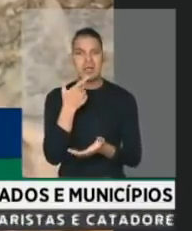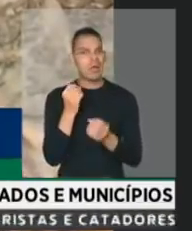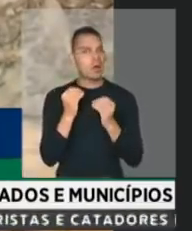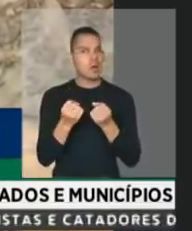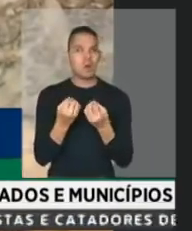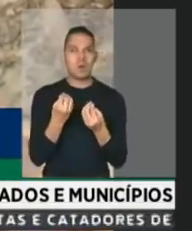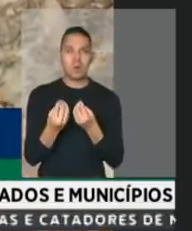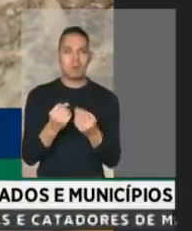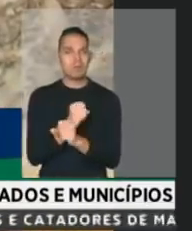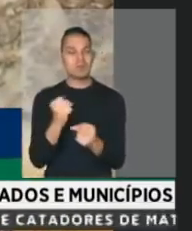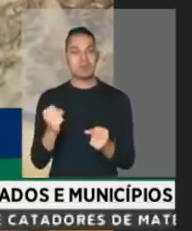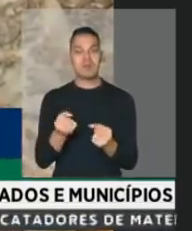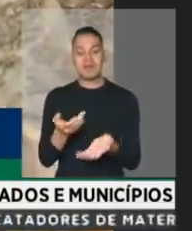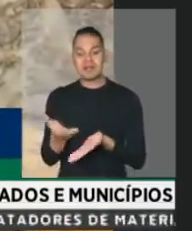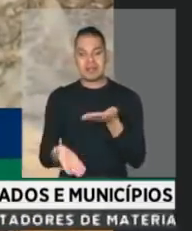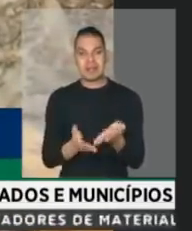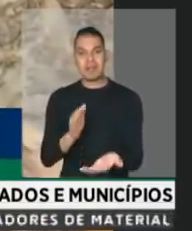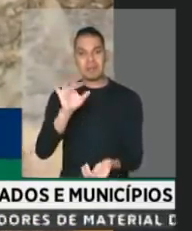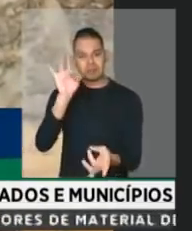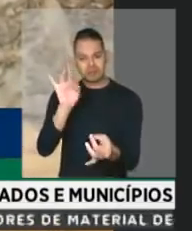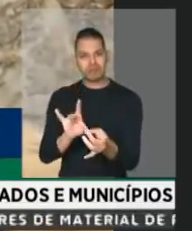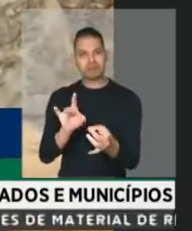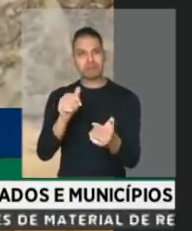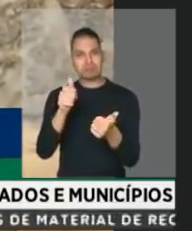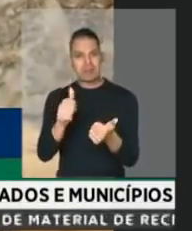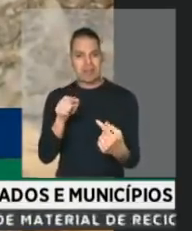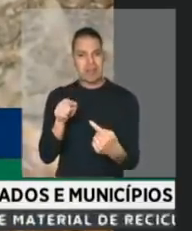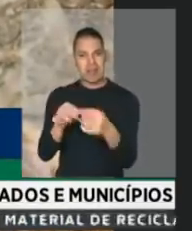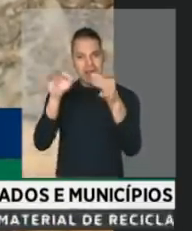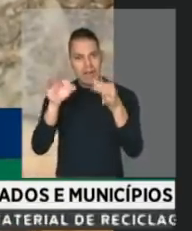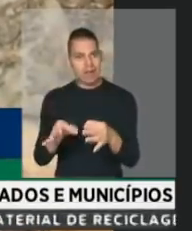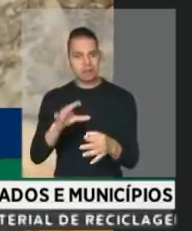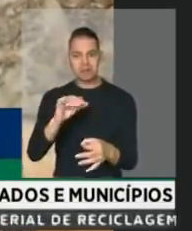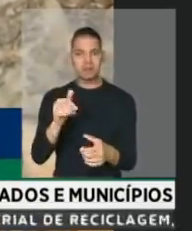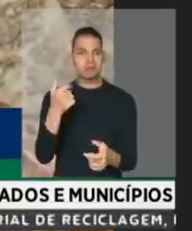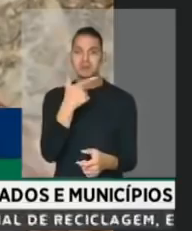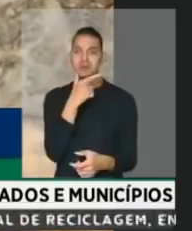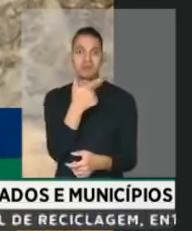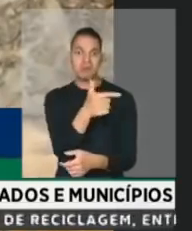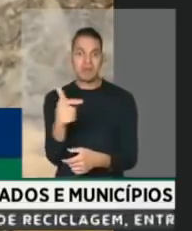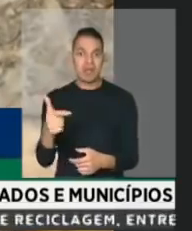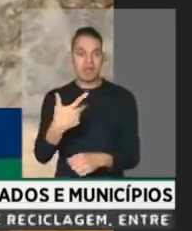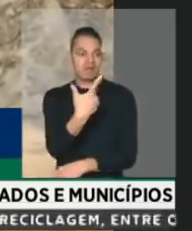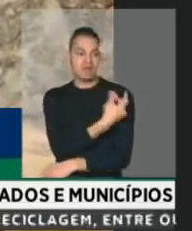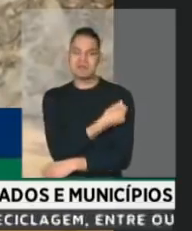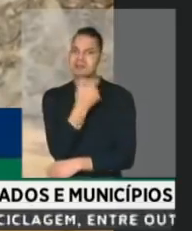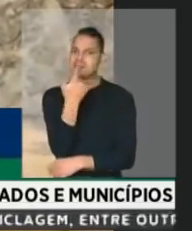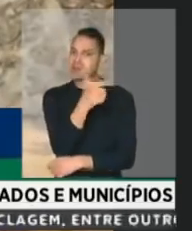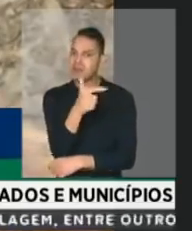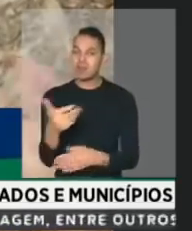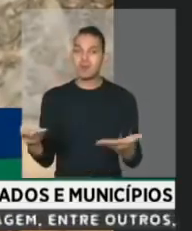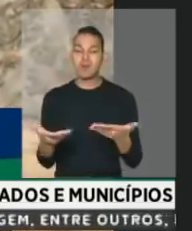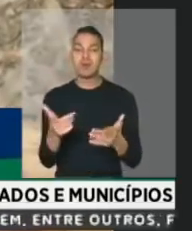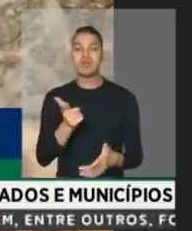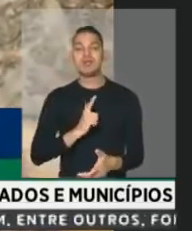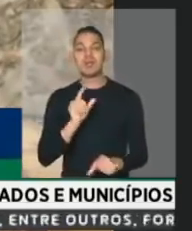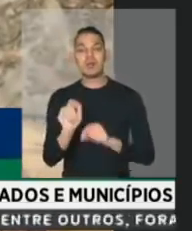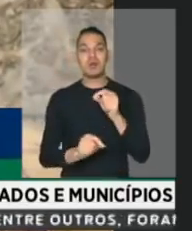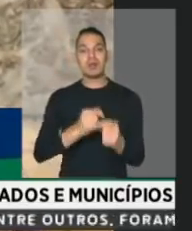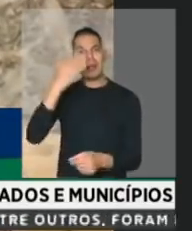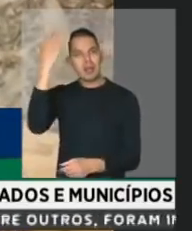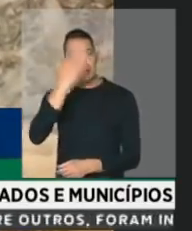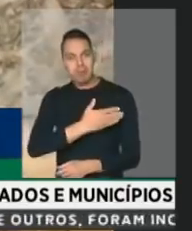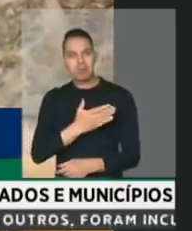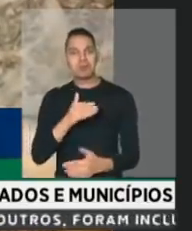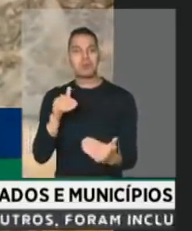temos tratamento confirmado cientificamente. Nós não temos ainda a vacina. que nós temos hoje comprovado por